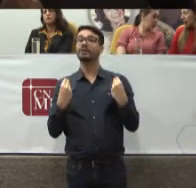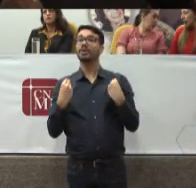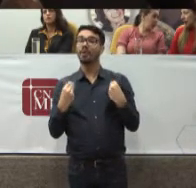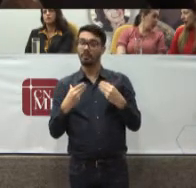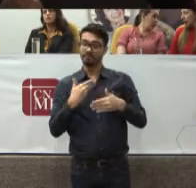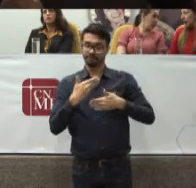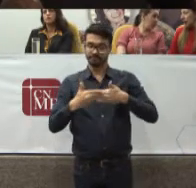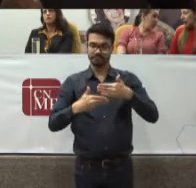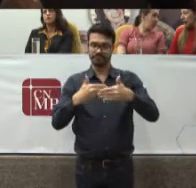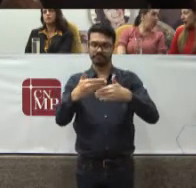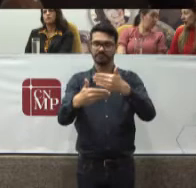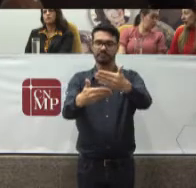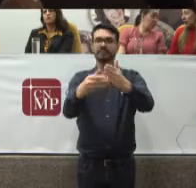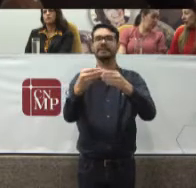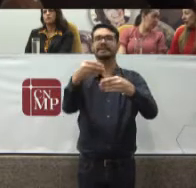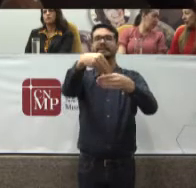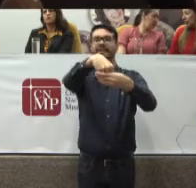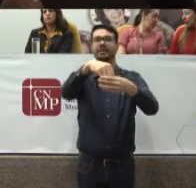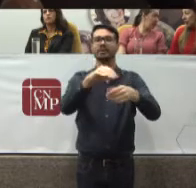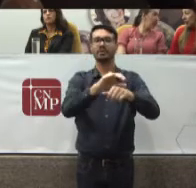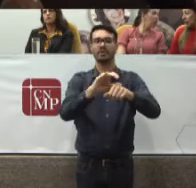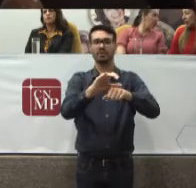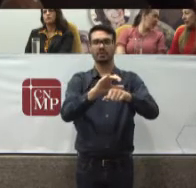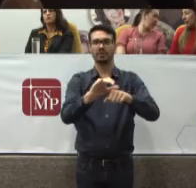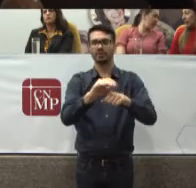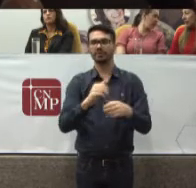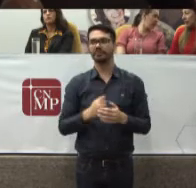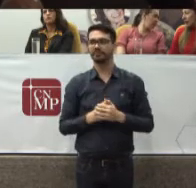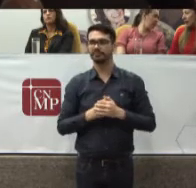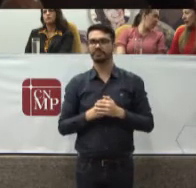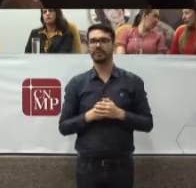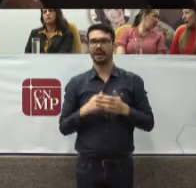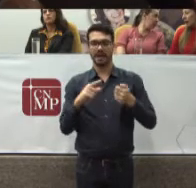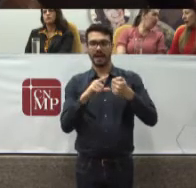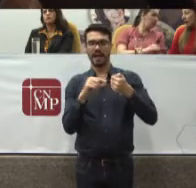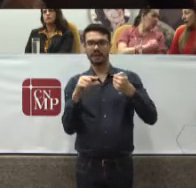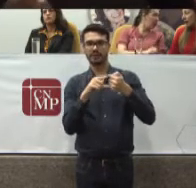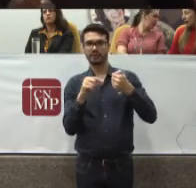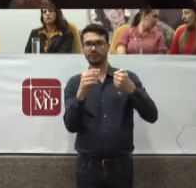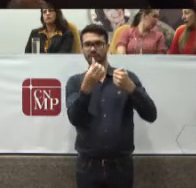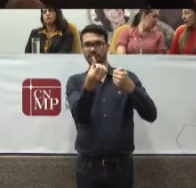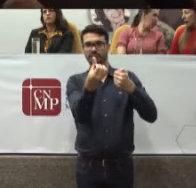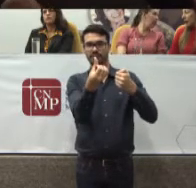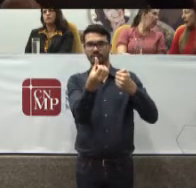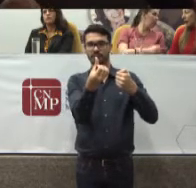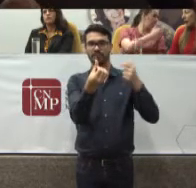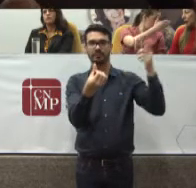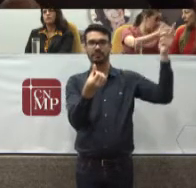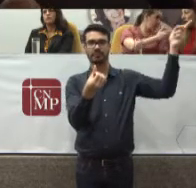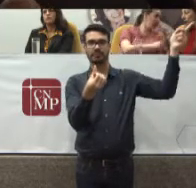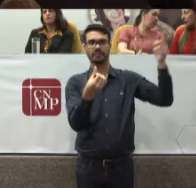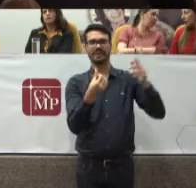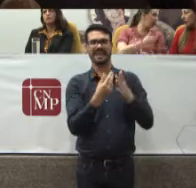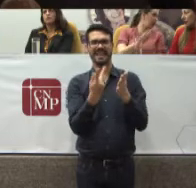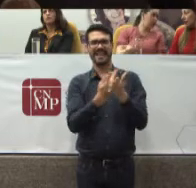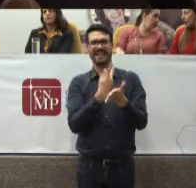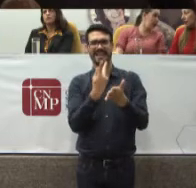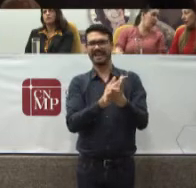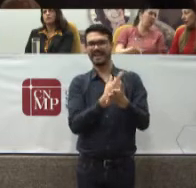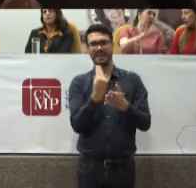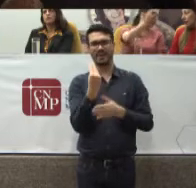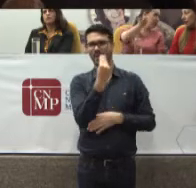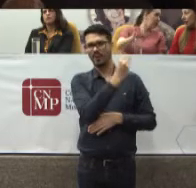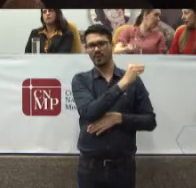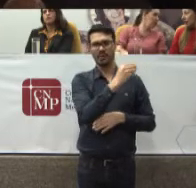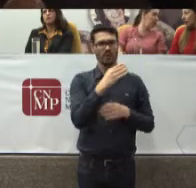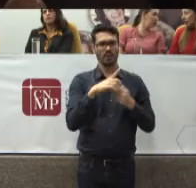Inserido No texto Constitucional Nós temos Ali Errado O artigo Citado